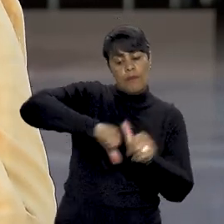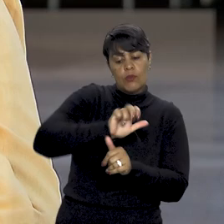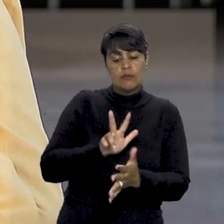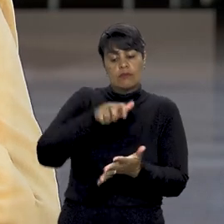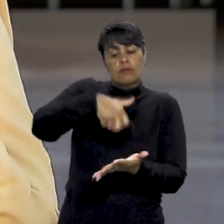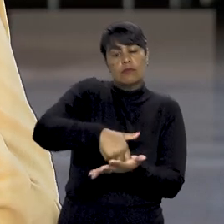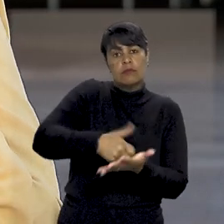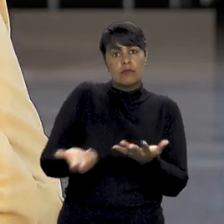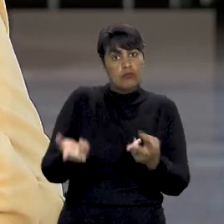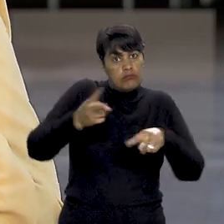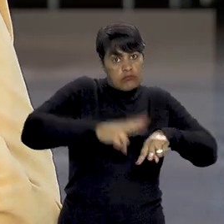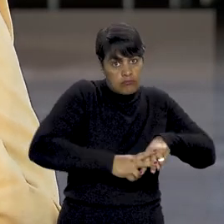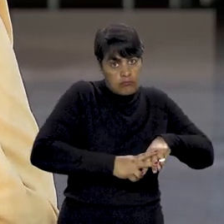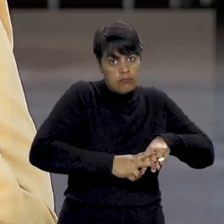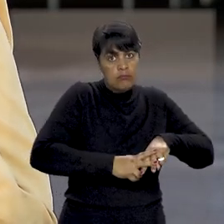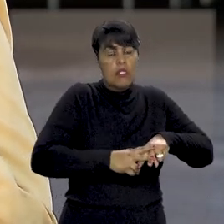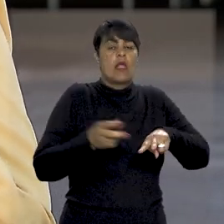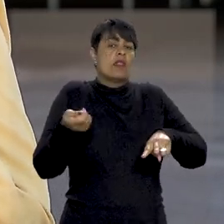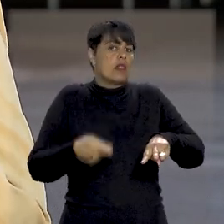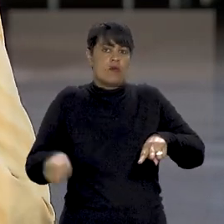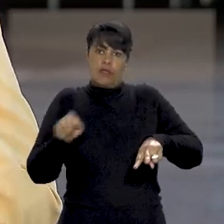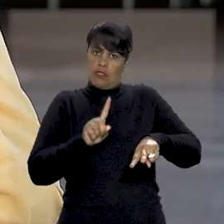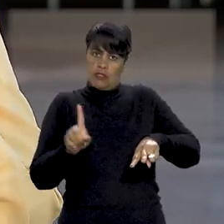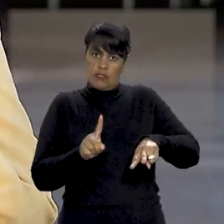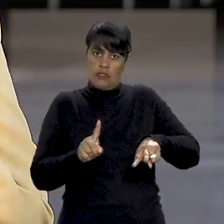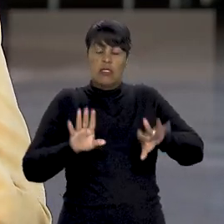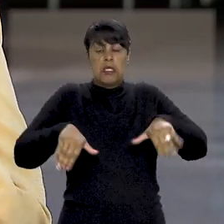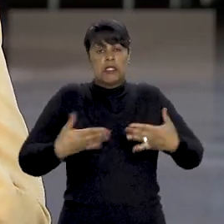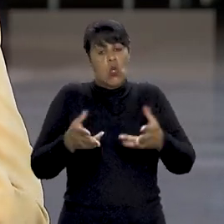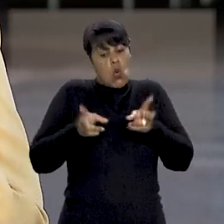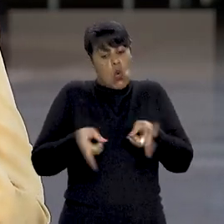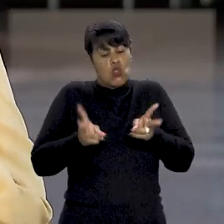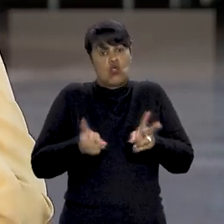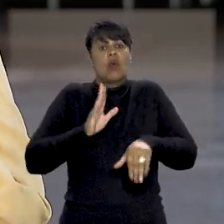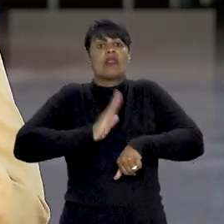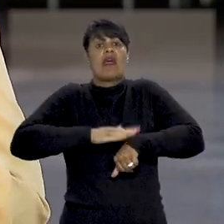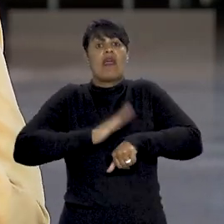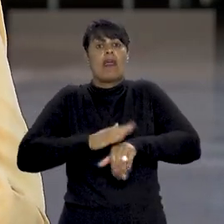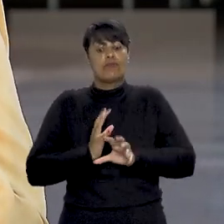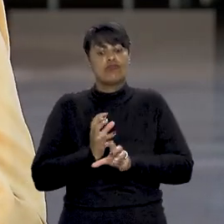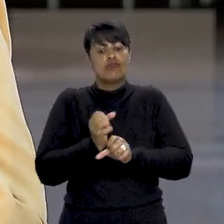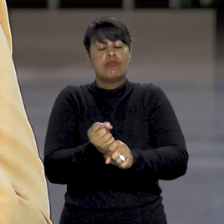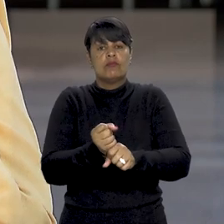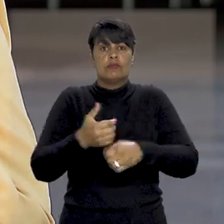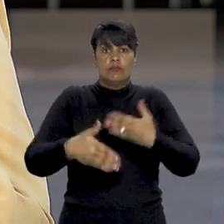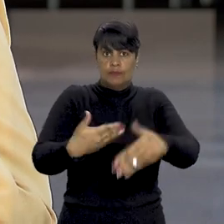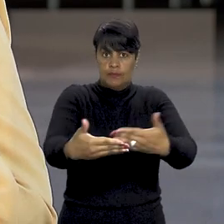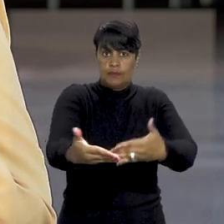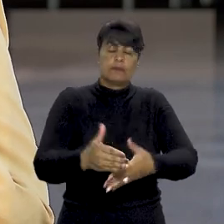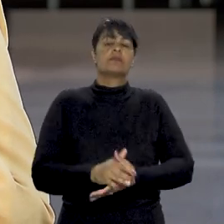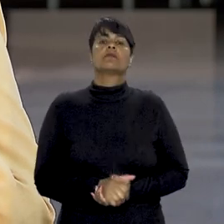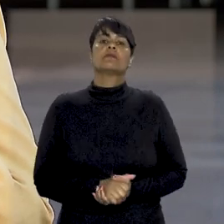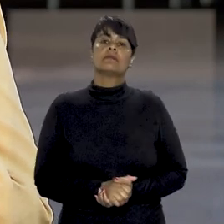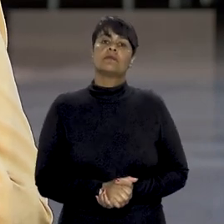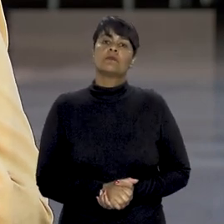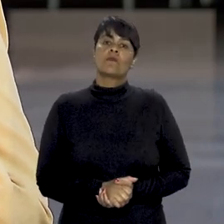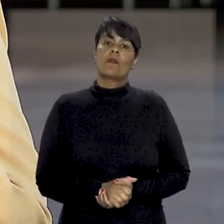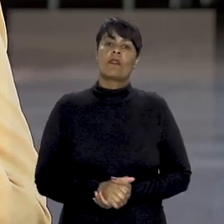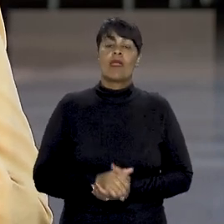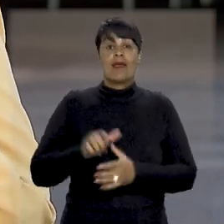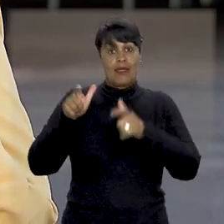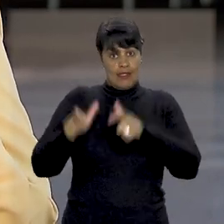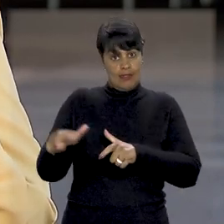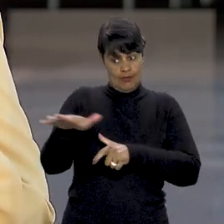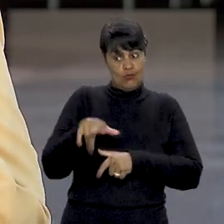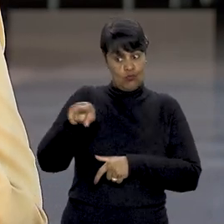reclusão pela de detenção, permanecendo inalterados os demais termos da sentença. A Corte Estadual